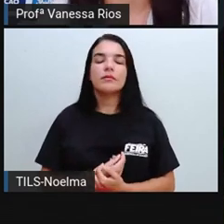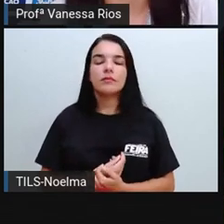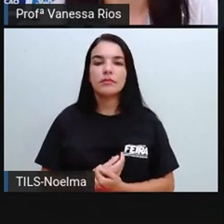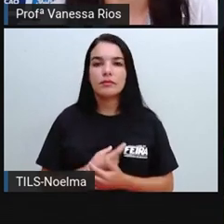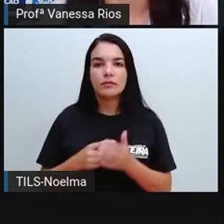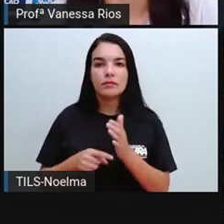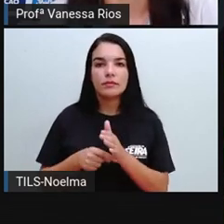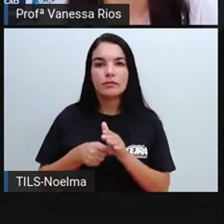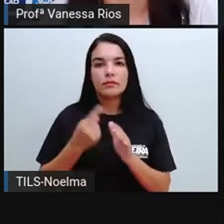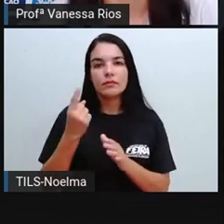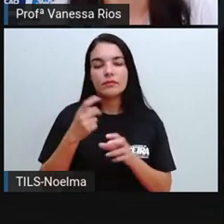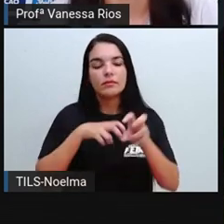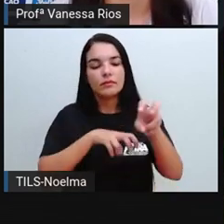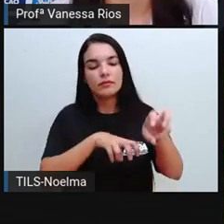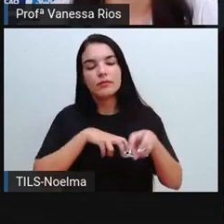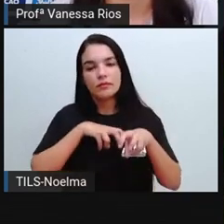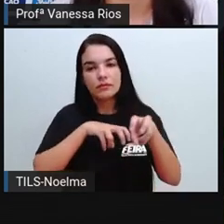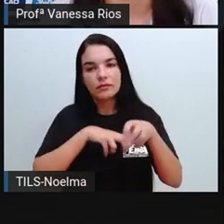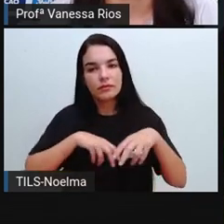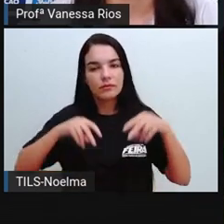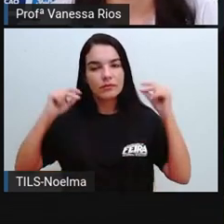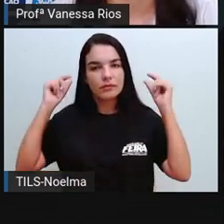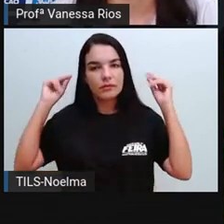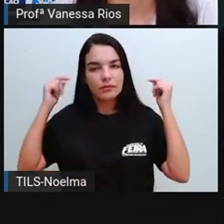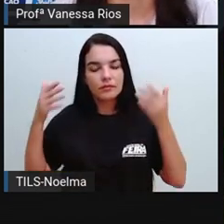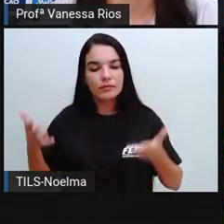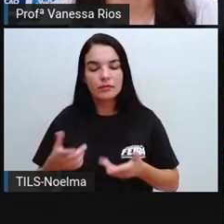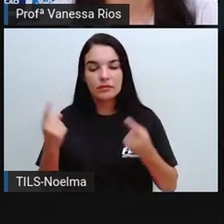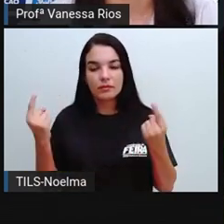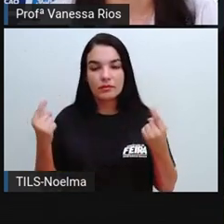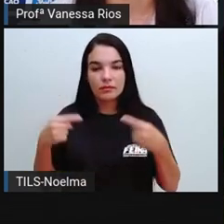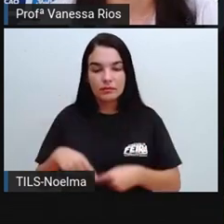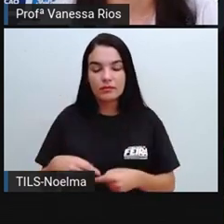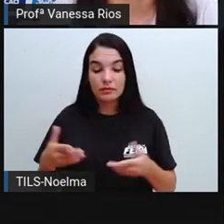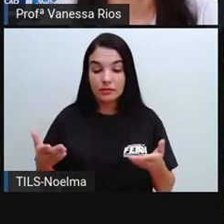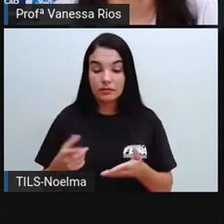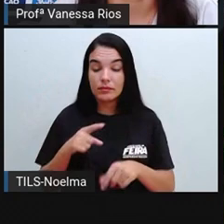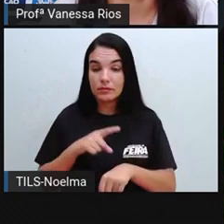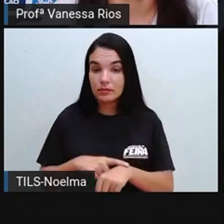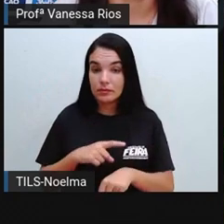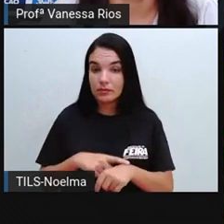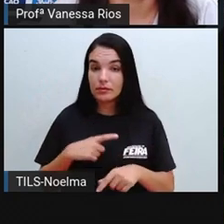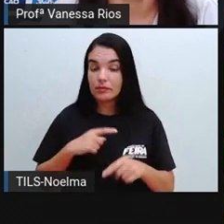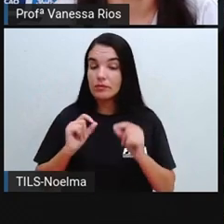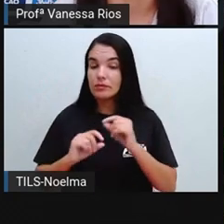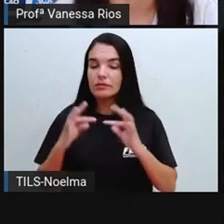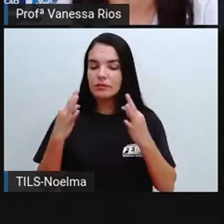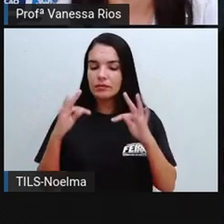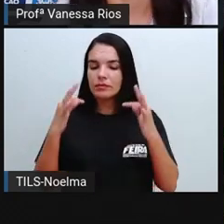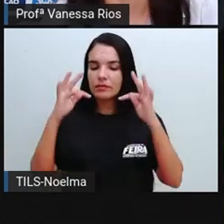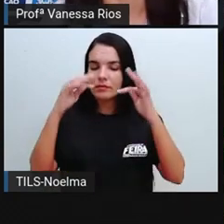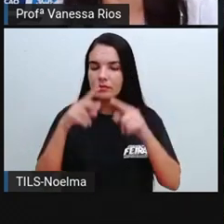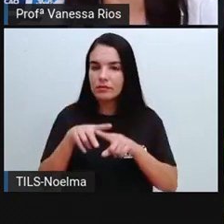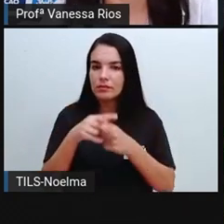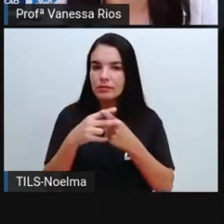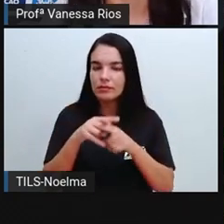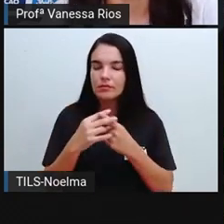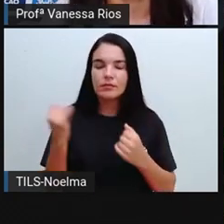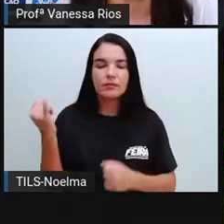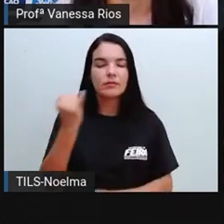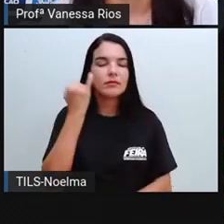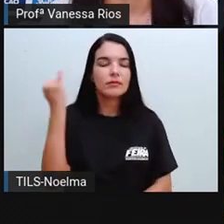desafios vividos pelos agricultores atualmente, a gente entende que a tecnologia na agricultura é uma ferramenta muito